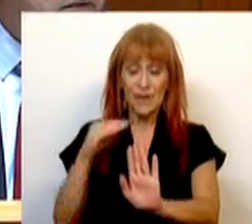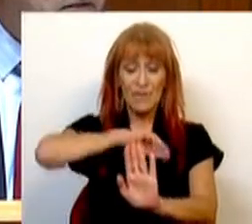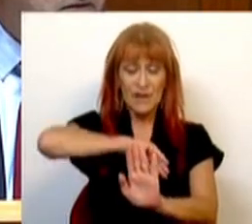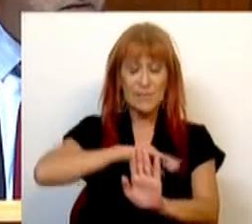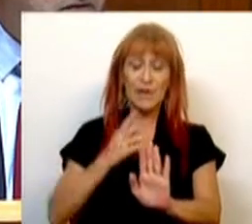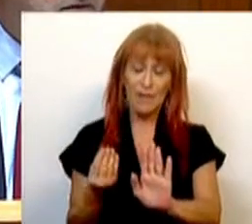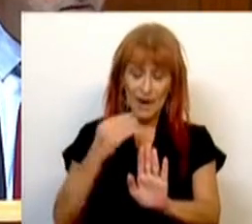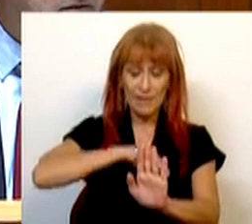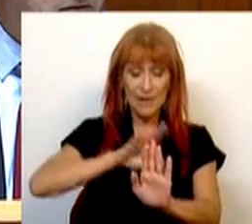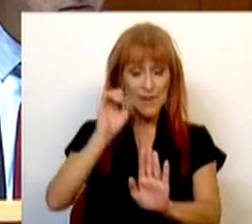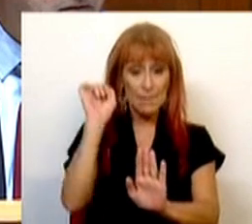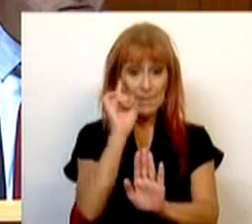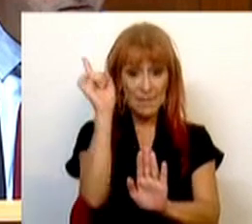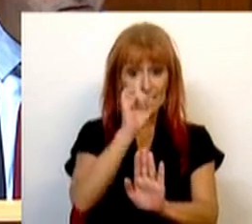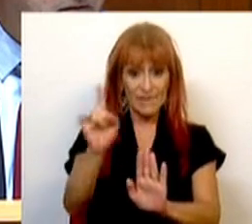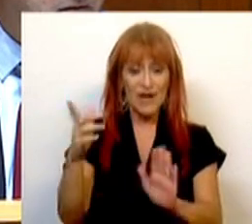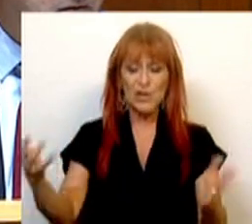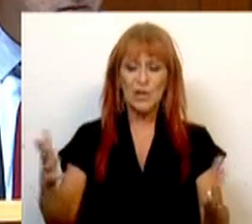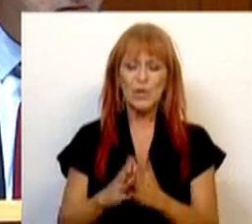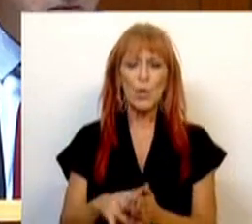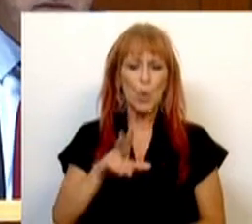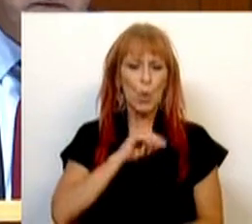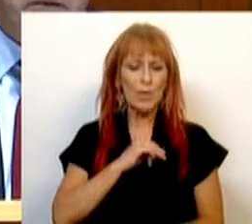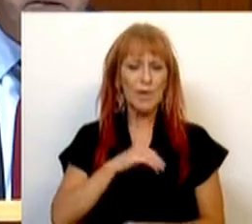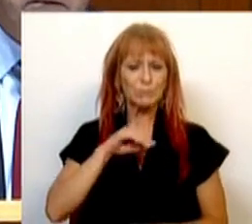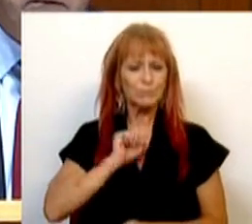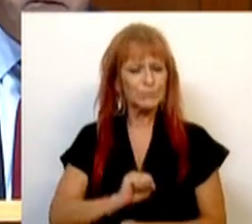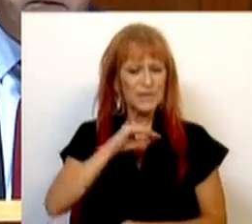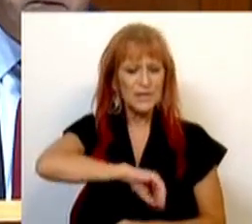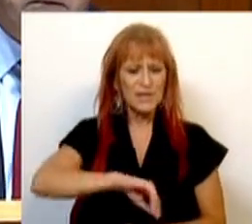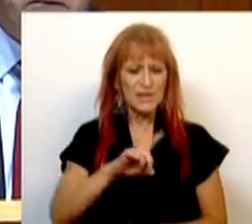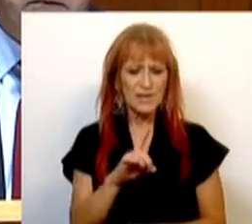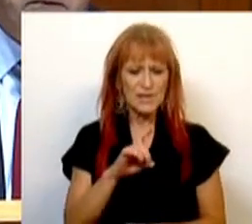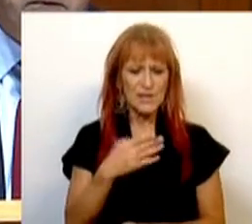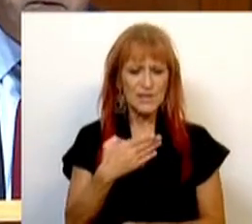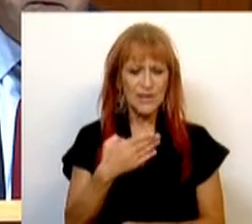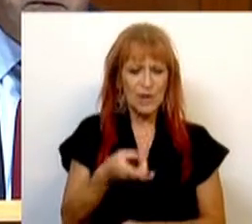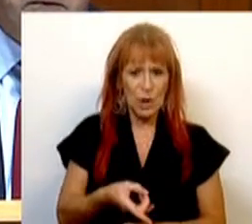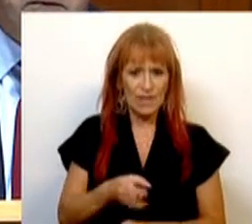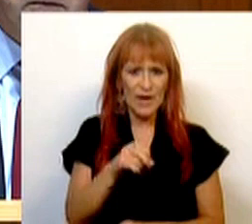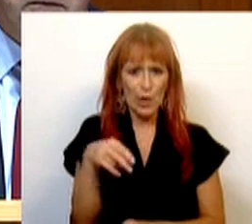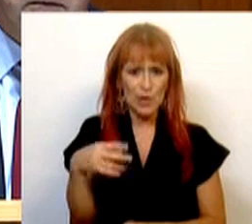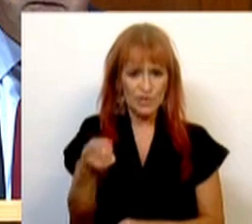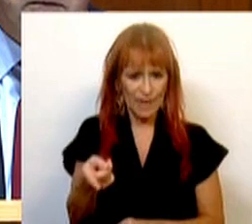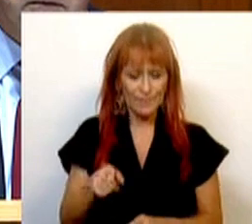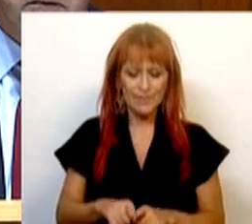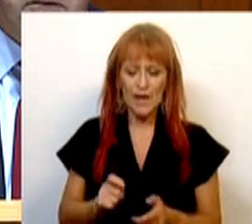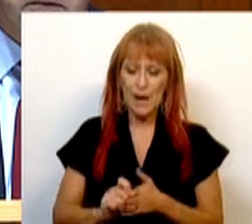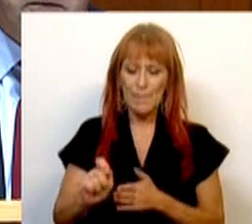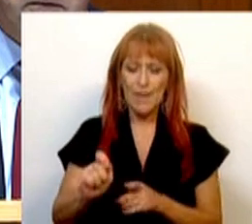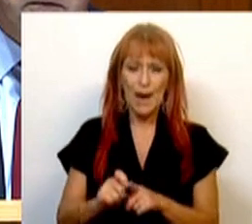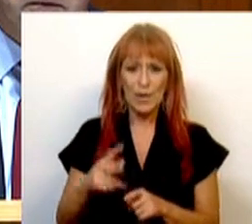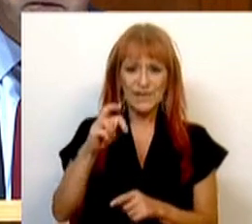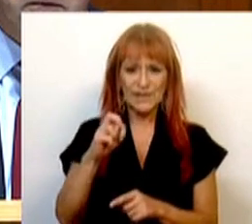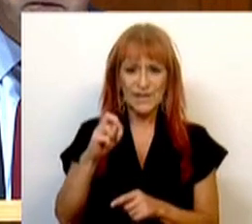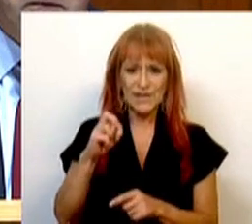pela primeira vez, o prémio salarial de 679 euros. Vai pagar menos